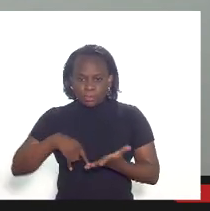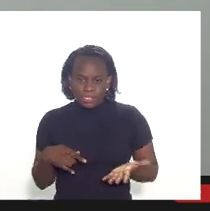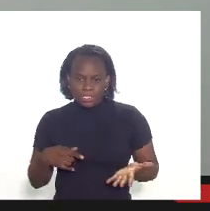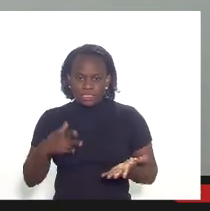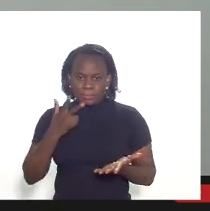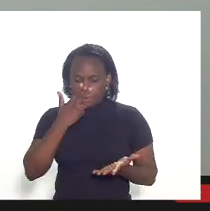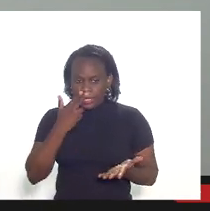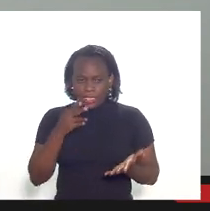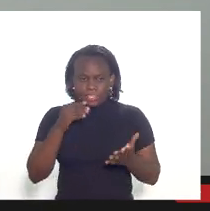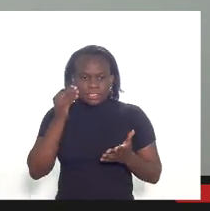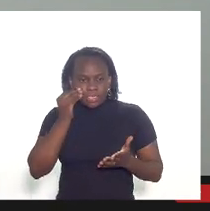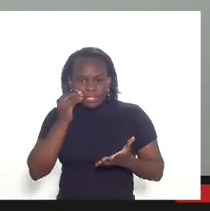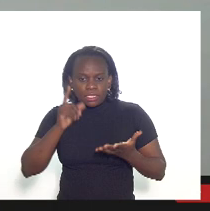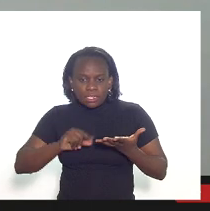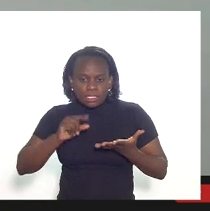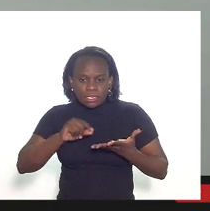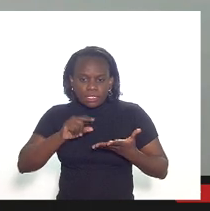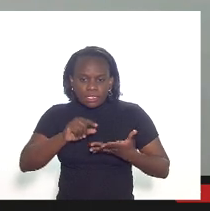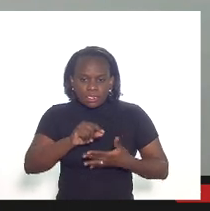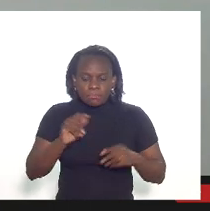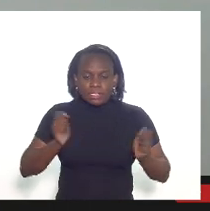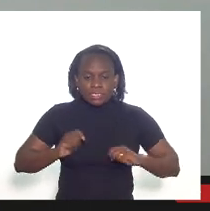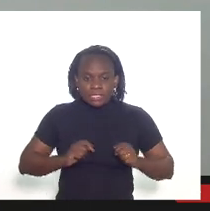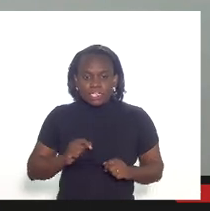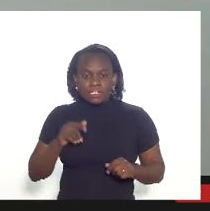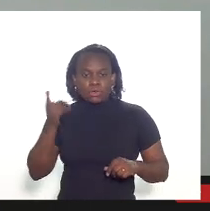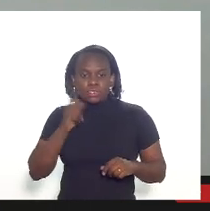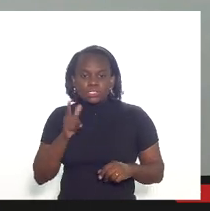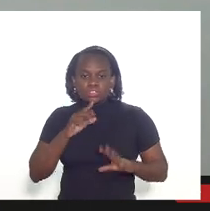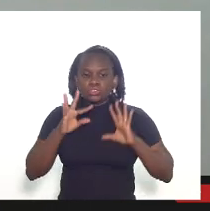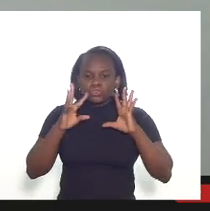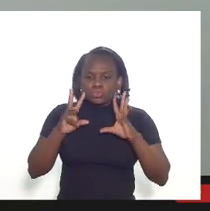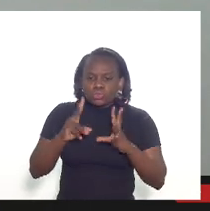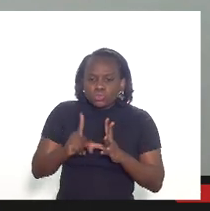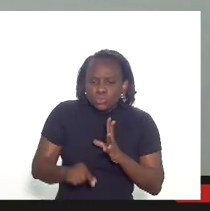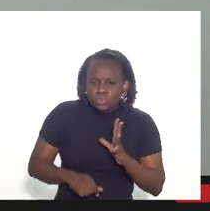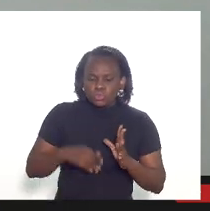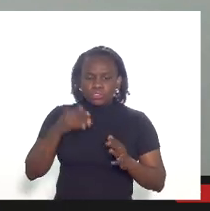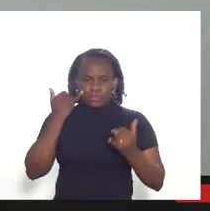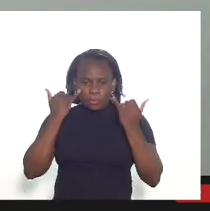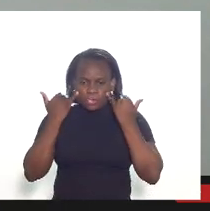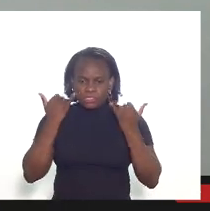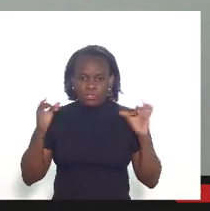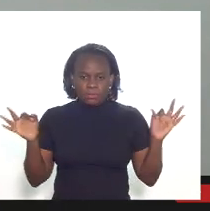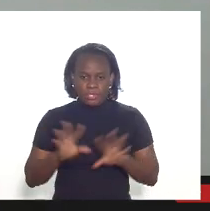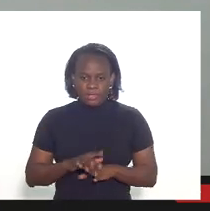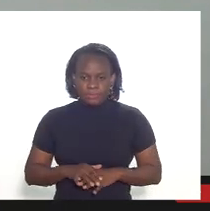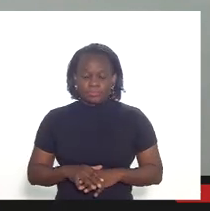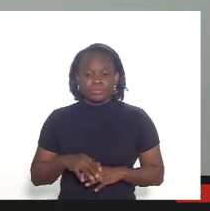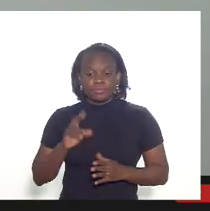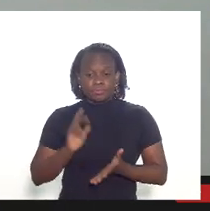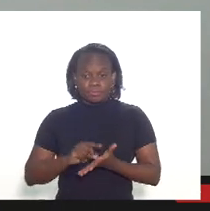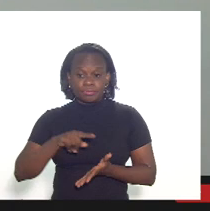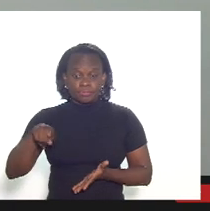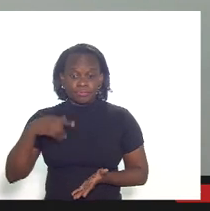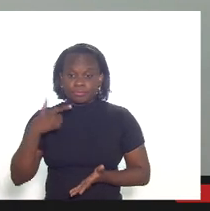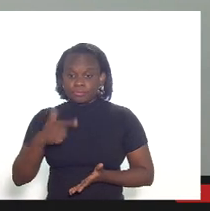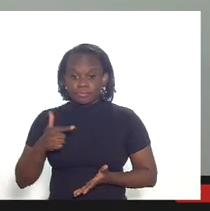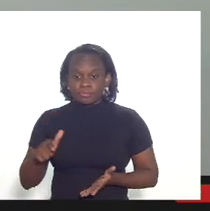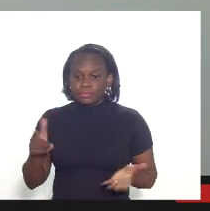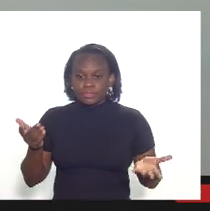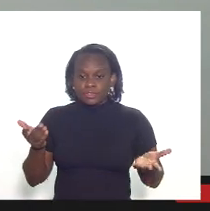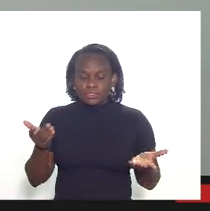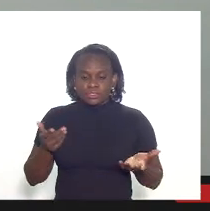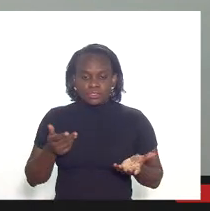espécie de amostragem mas a possibilidade da gente obter toda a integralidade de informação a gente realmente não tem condições de atestar